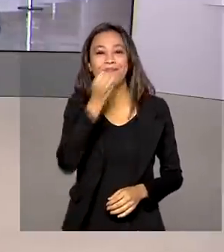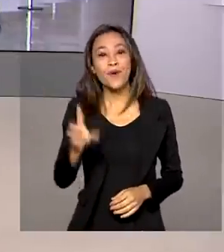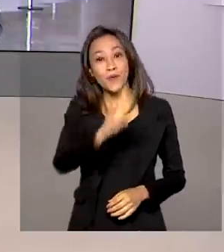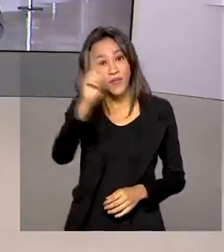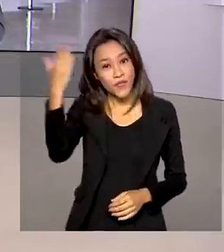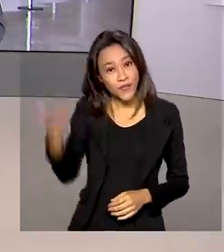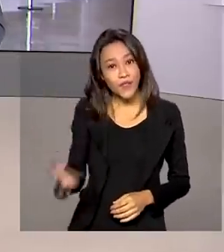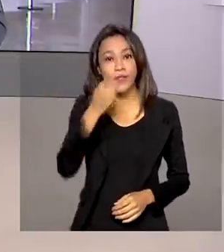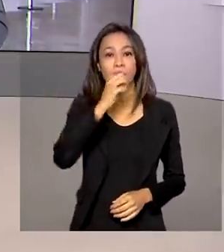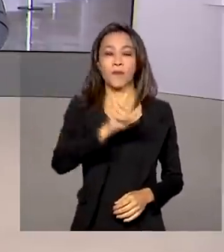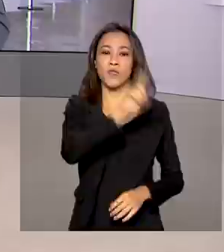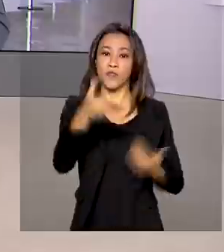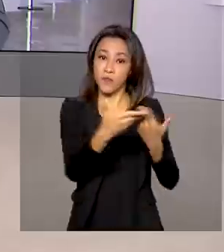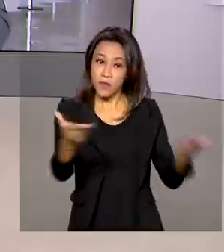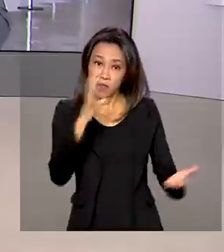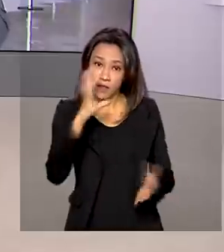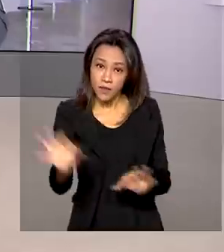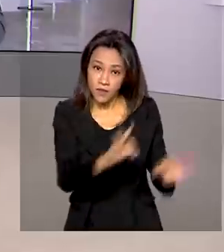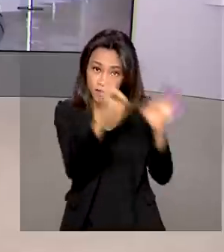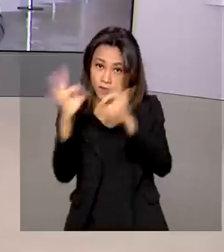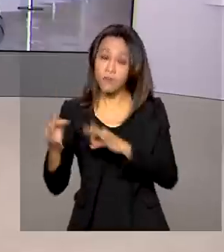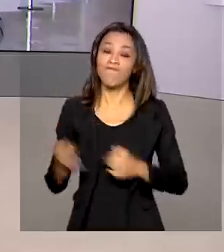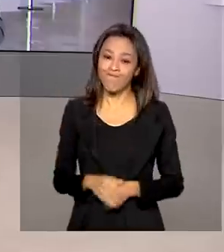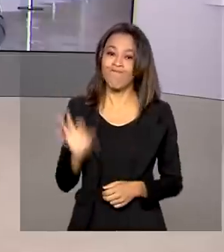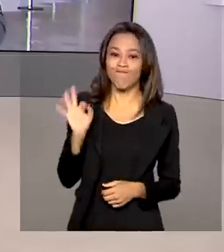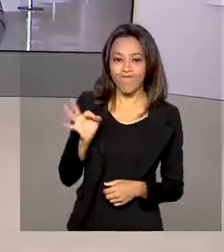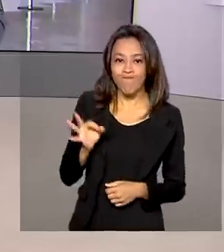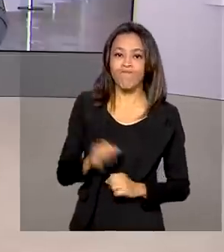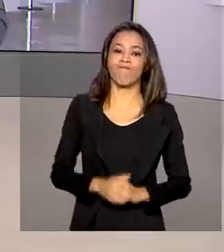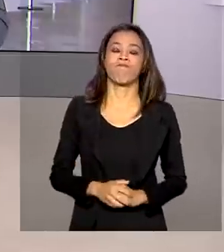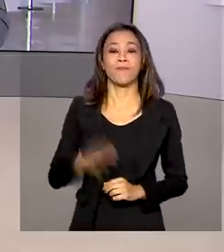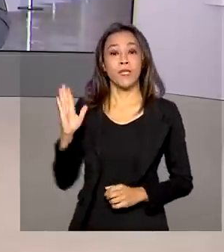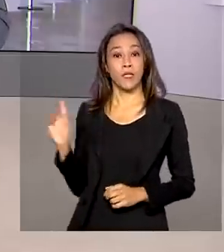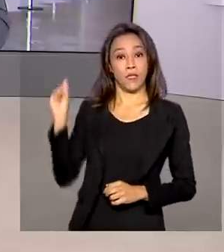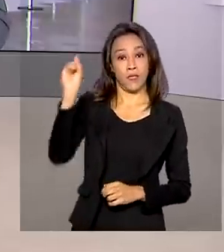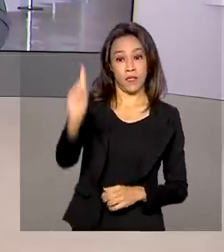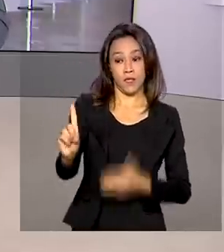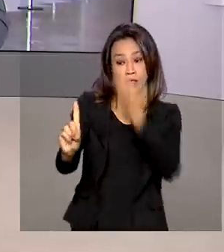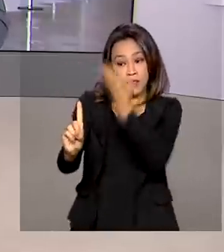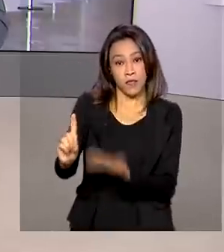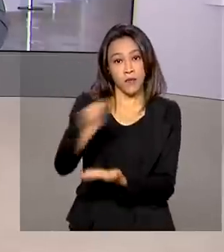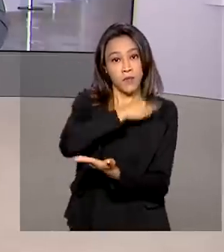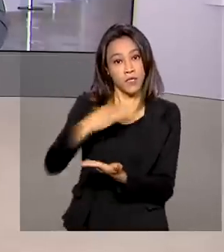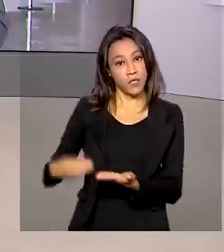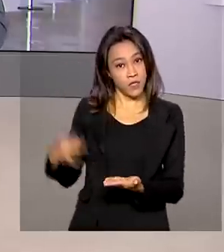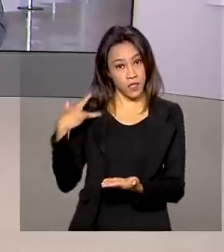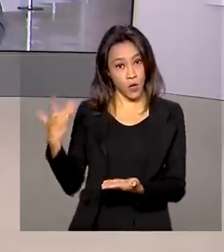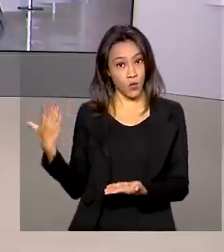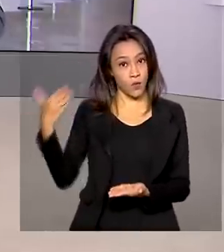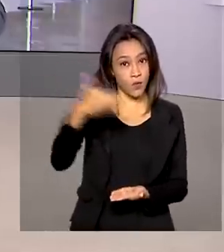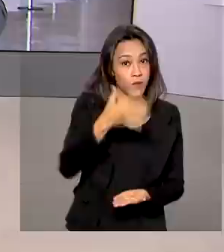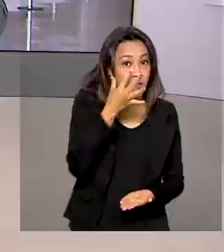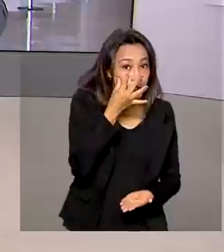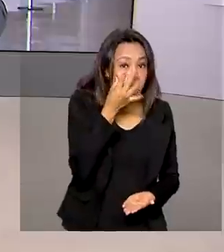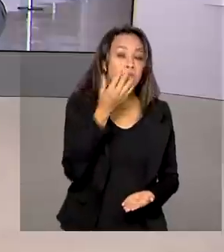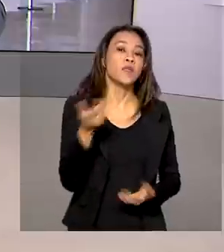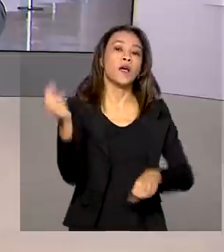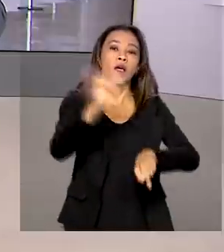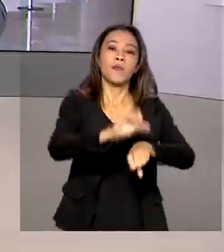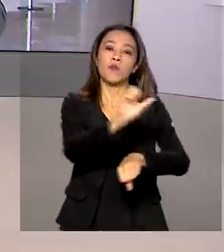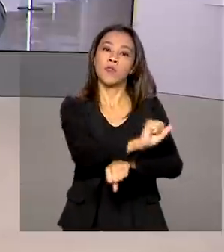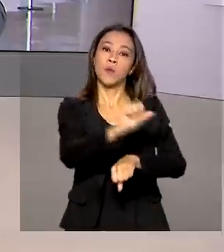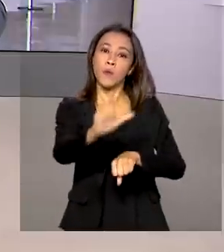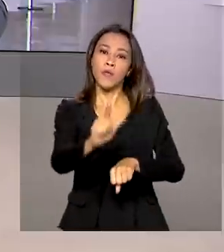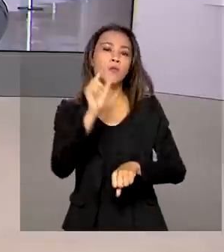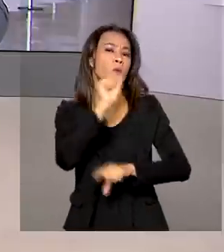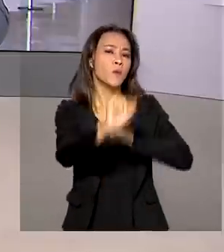para você, bom dia para todos que nos acompanham. Olha, é isso mesmo. Como você disse, o ministro da Saúde, Marcelo Queiroga, esteve em São Luís, no Maranhão, exatamente para dar